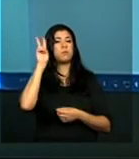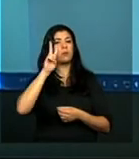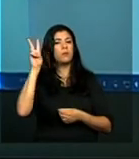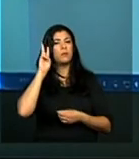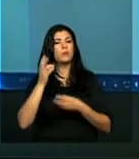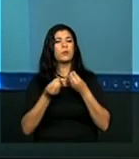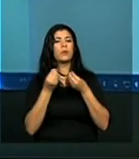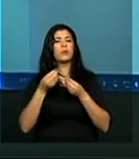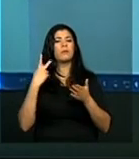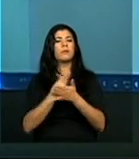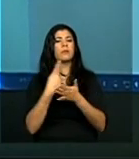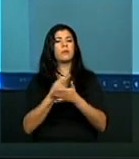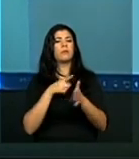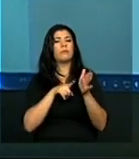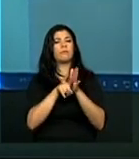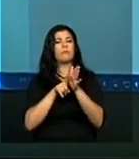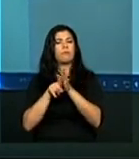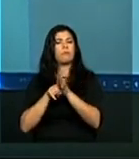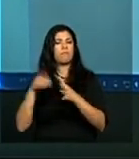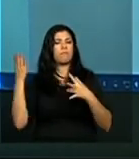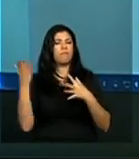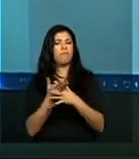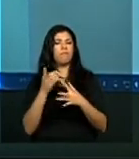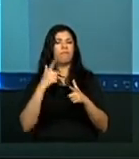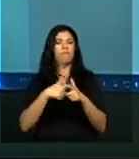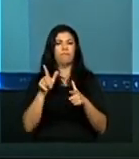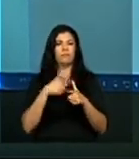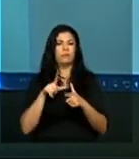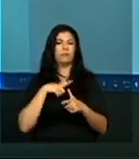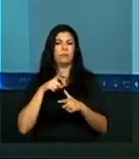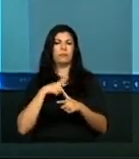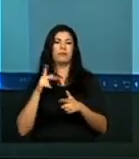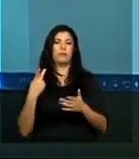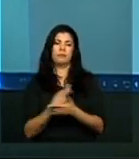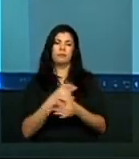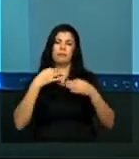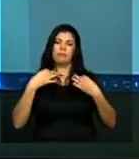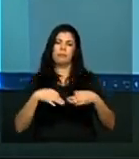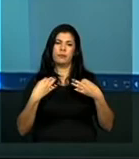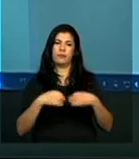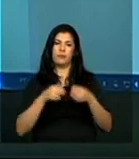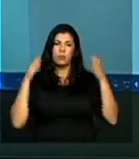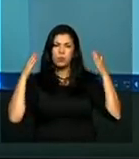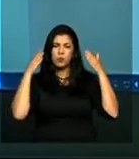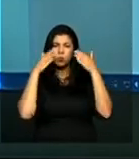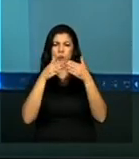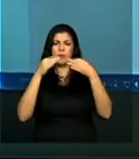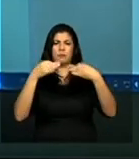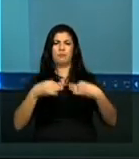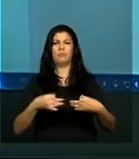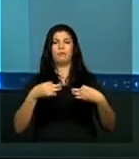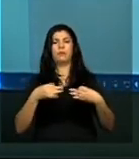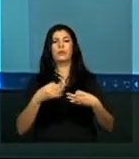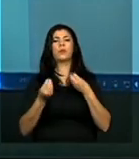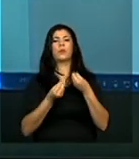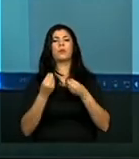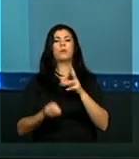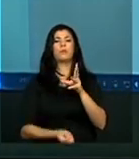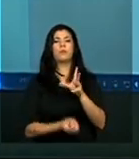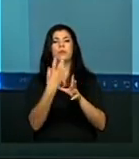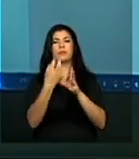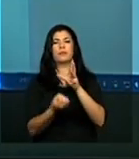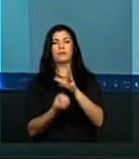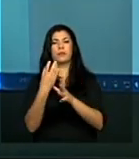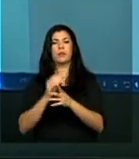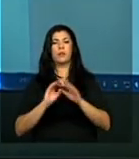das investigações dos crimes cometidos pela ditadura, obviamente, focado bastante na criação da Comissão